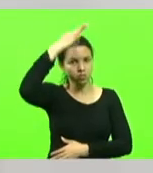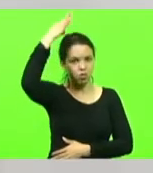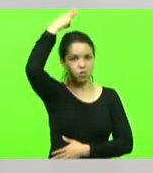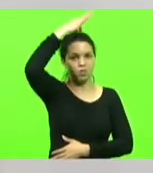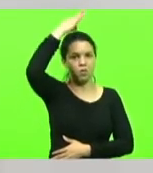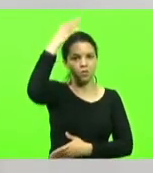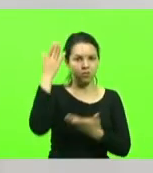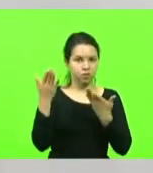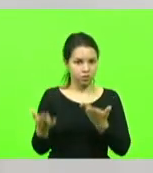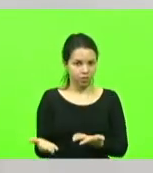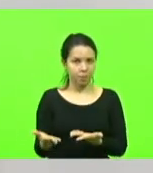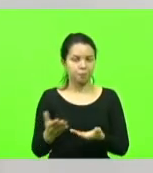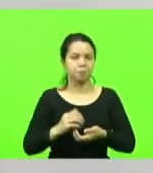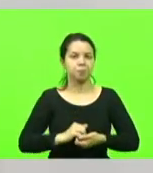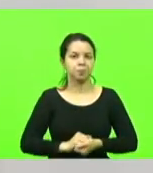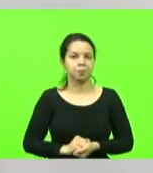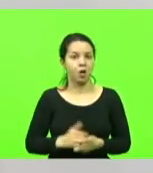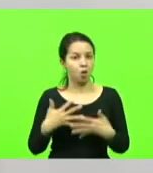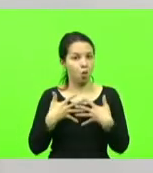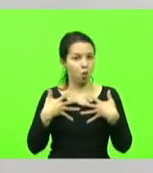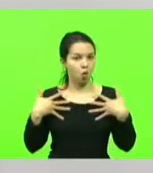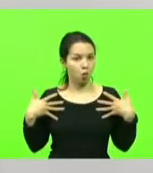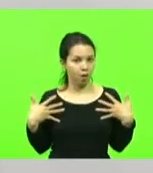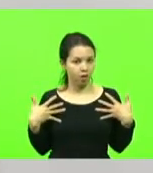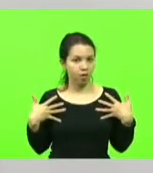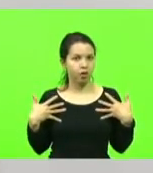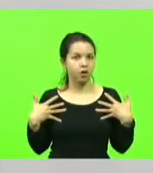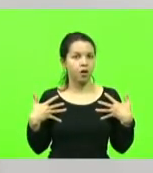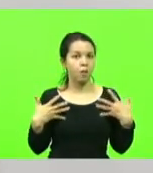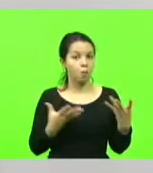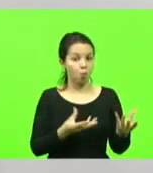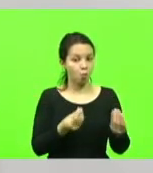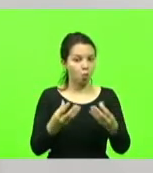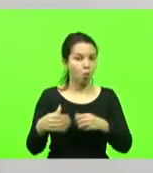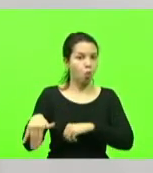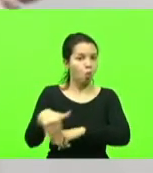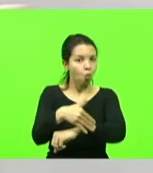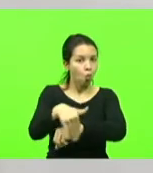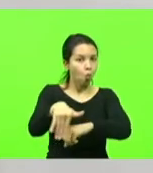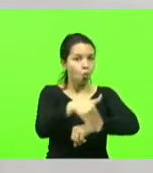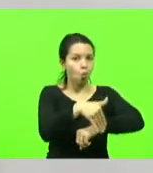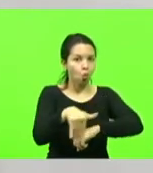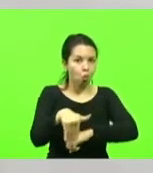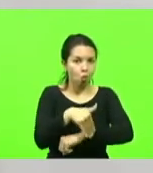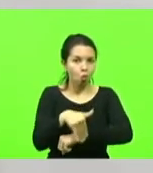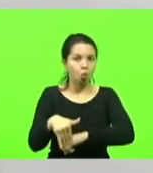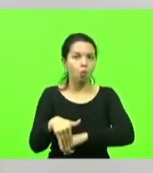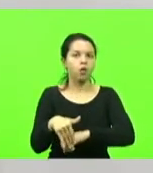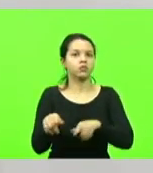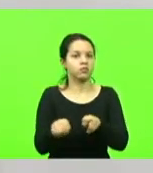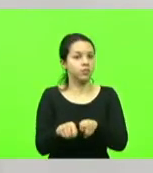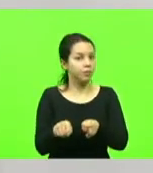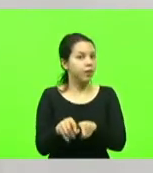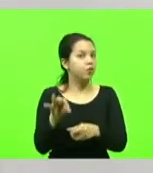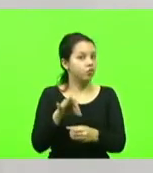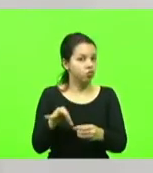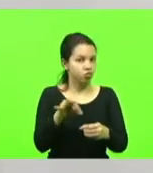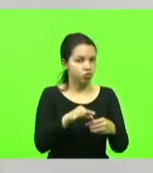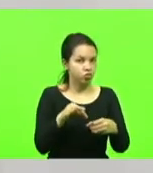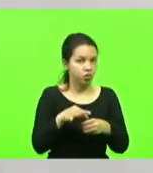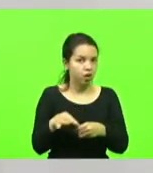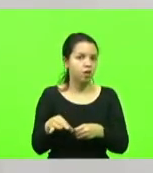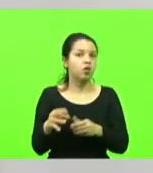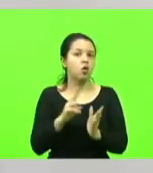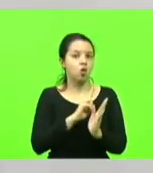homenagem, várias ruas e entidades foram denominadas